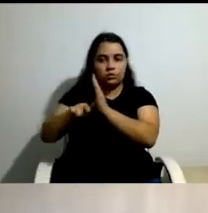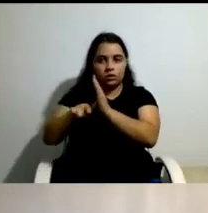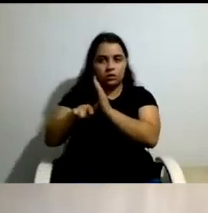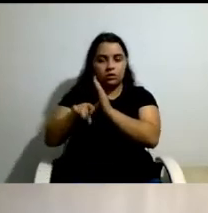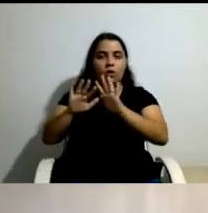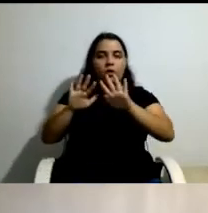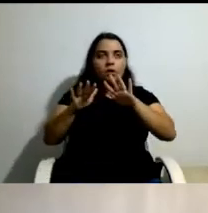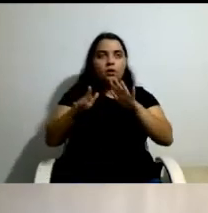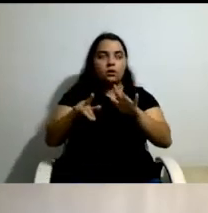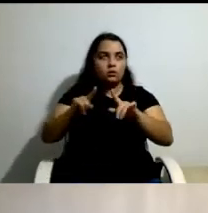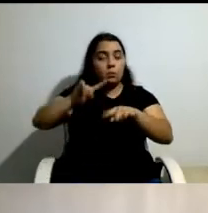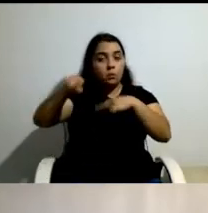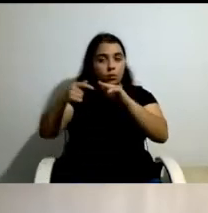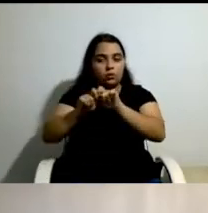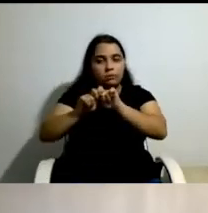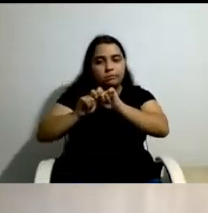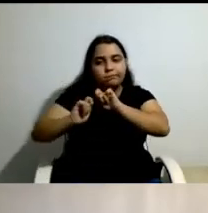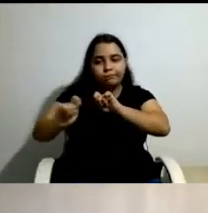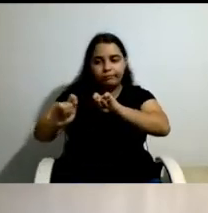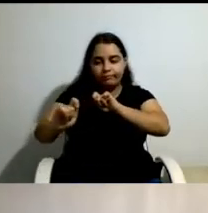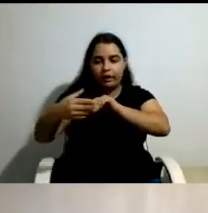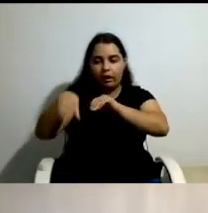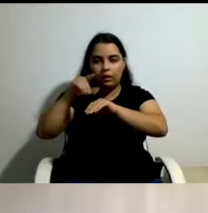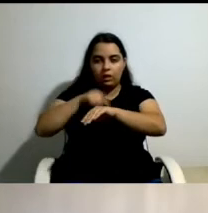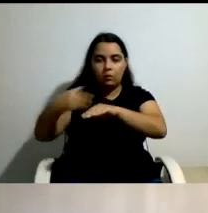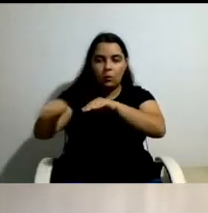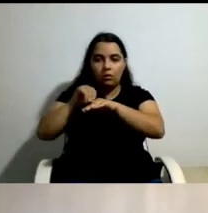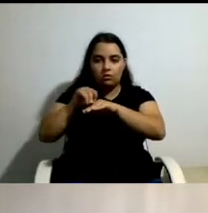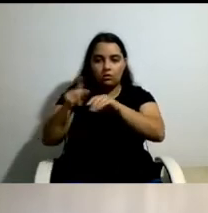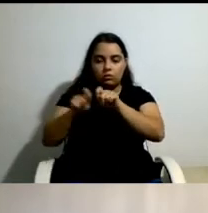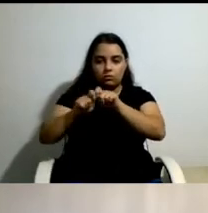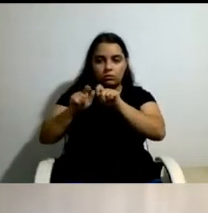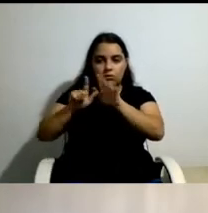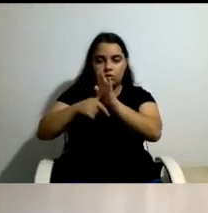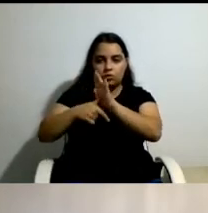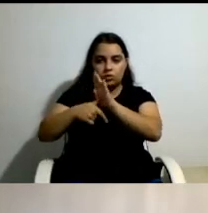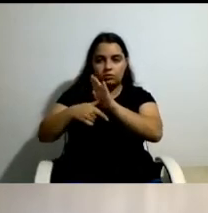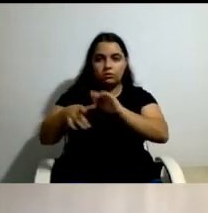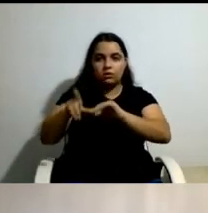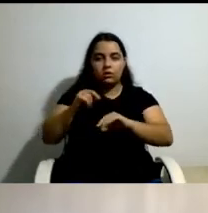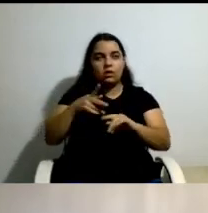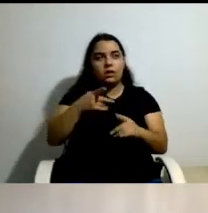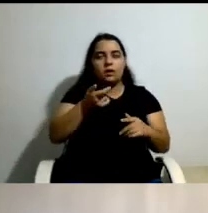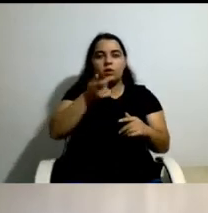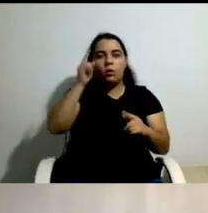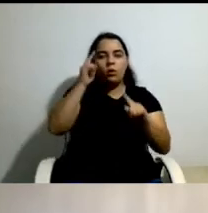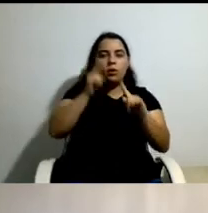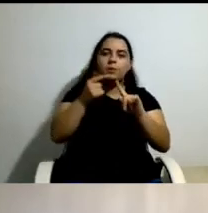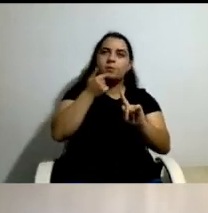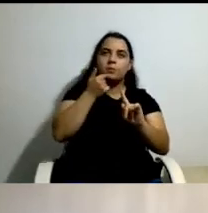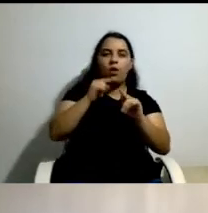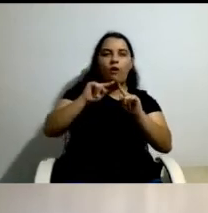prolongamento, e que permite, então, perceber quais são os efeitos mais médio prazo que